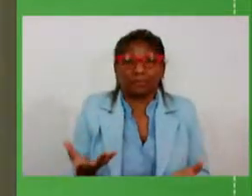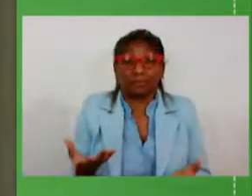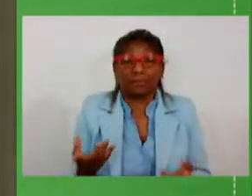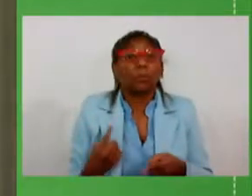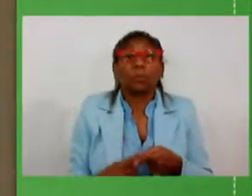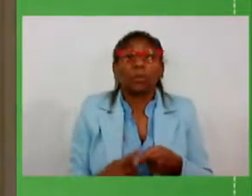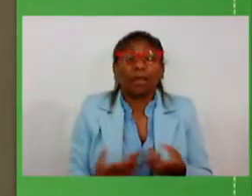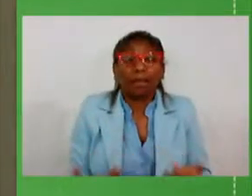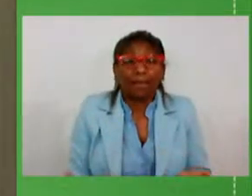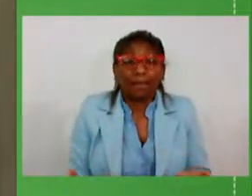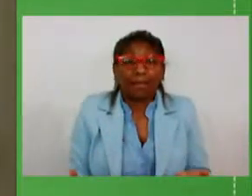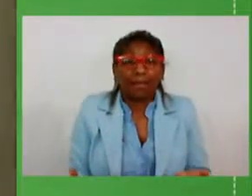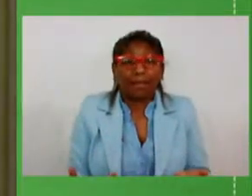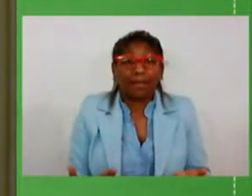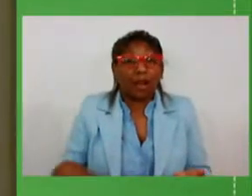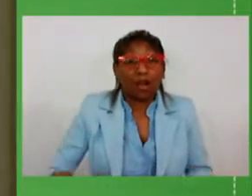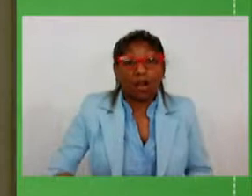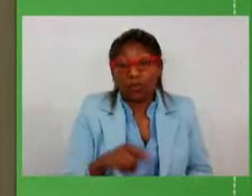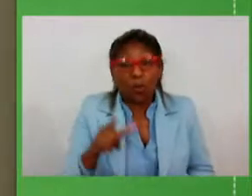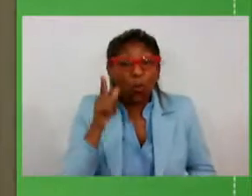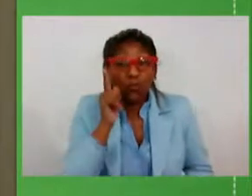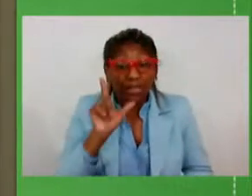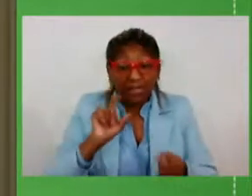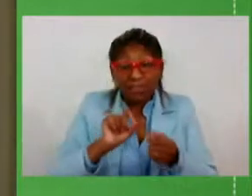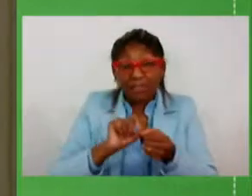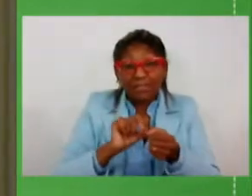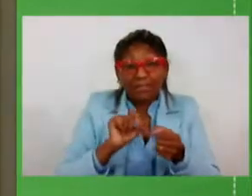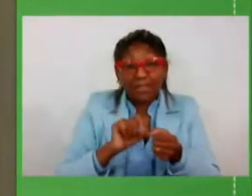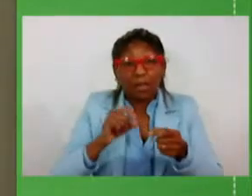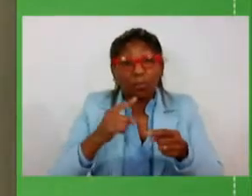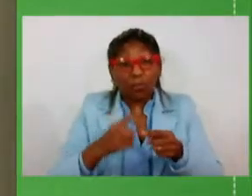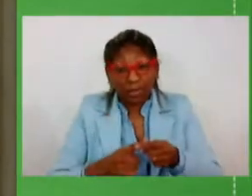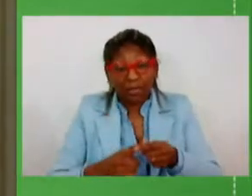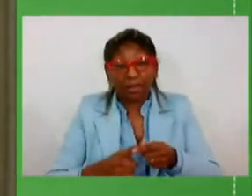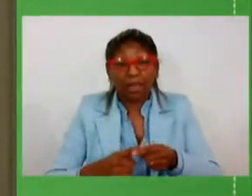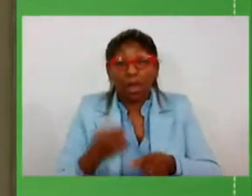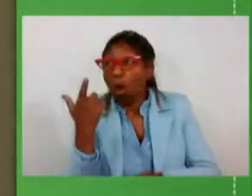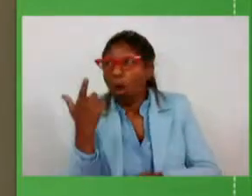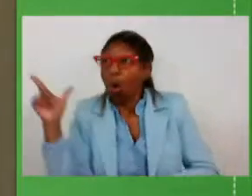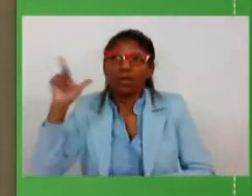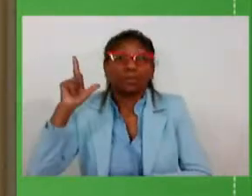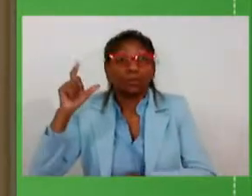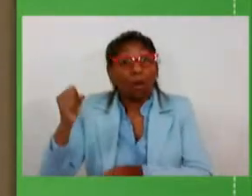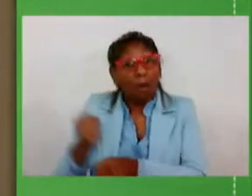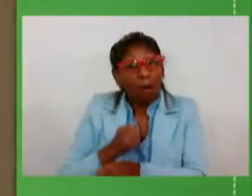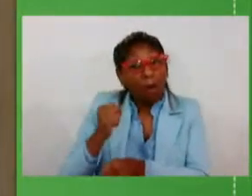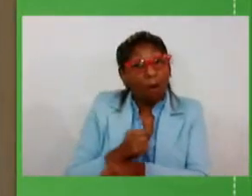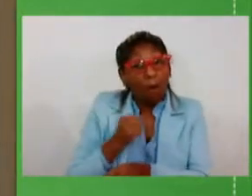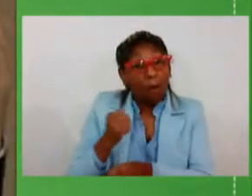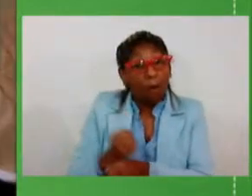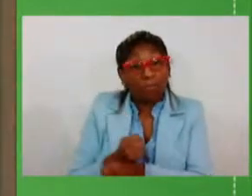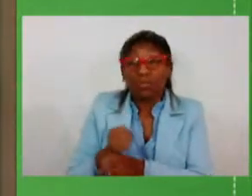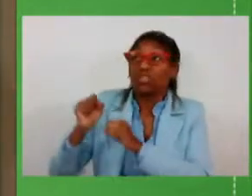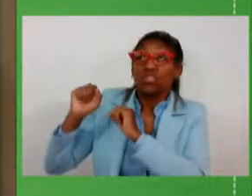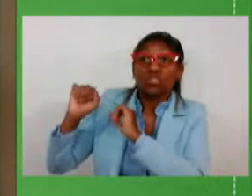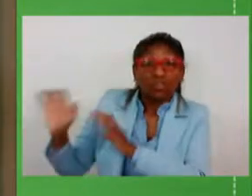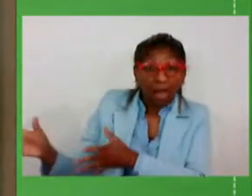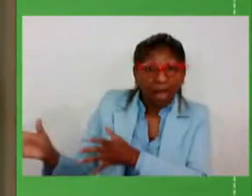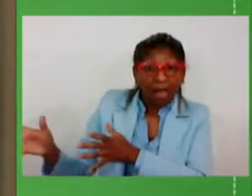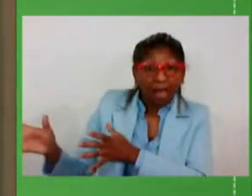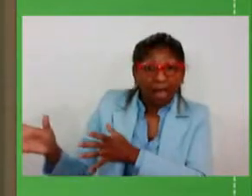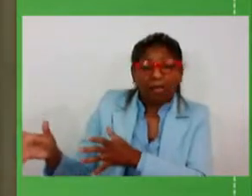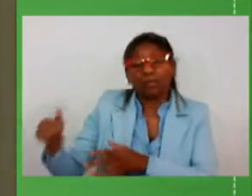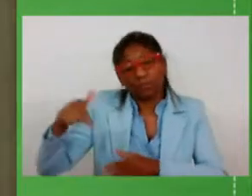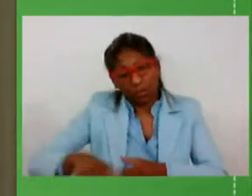só está conseguindo fazer algo porque outra obra que poderia ser mais prioritária já foi feita pelo governo que nos